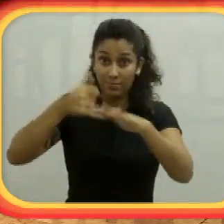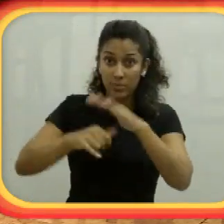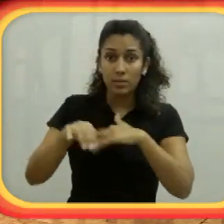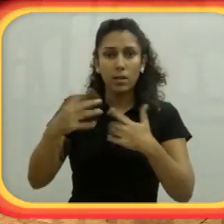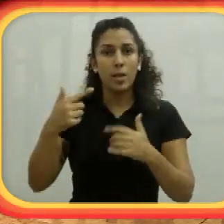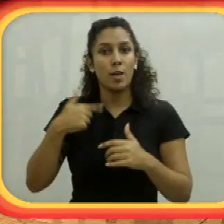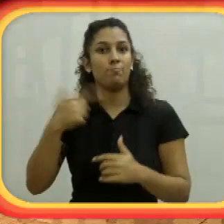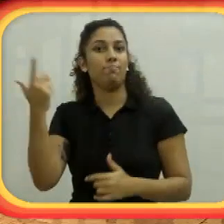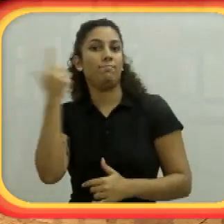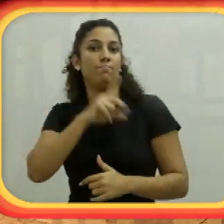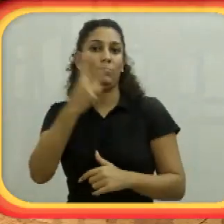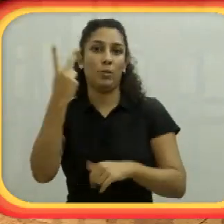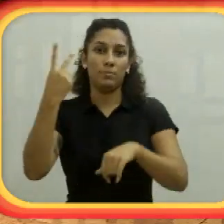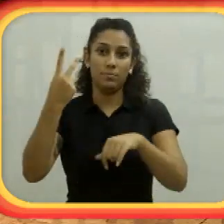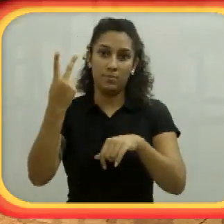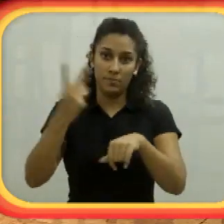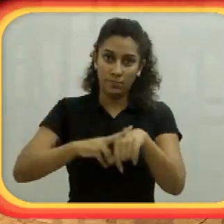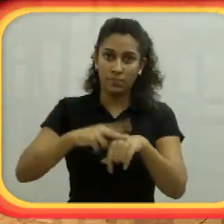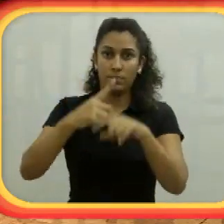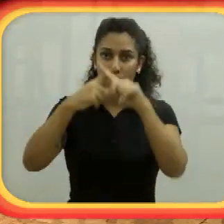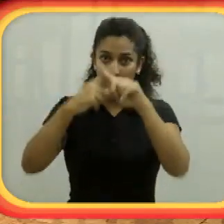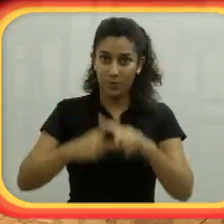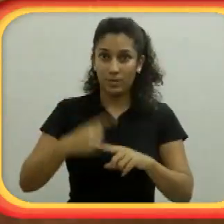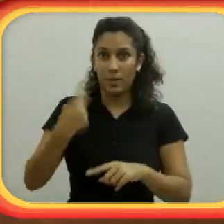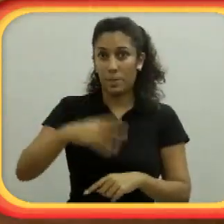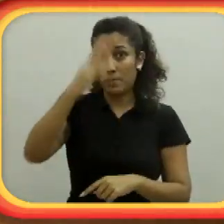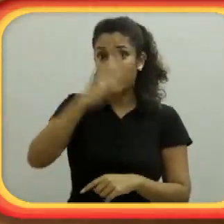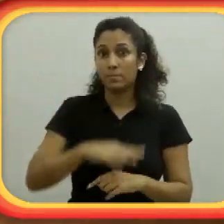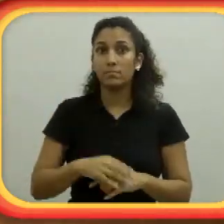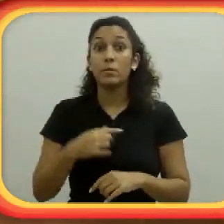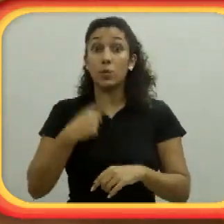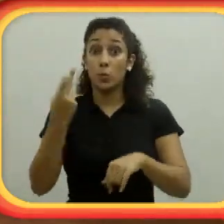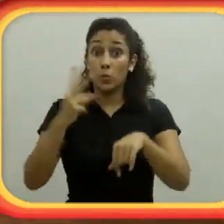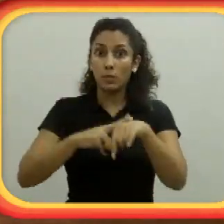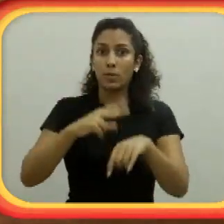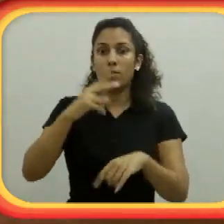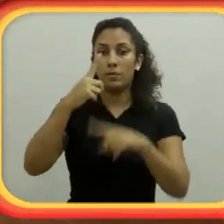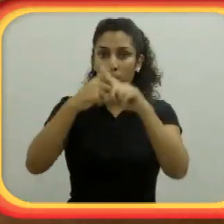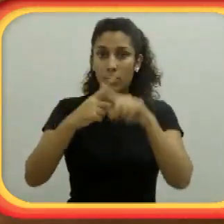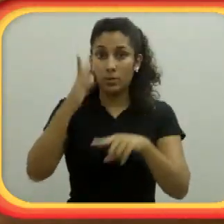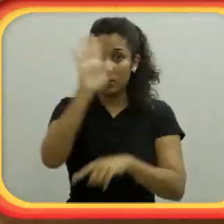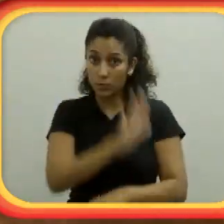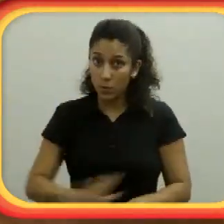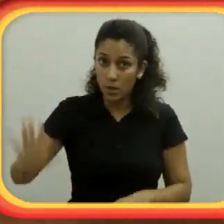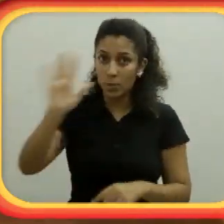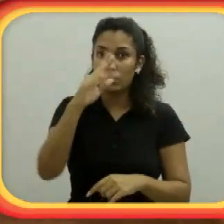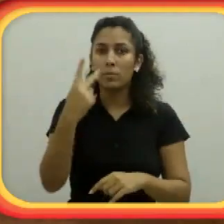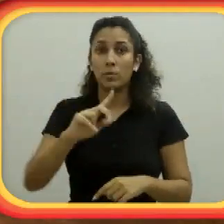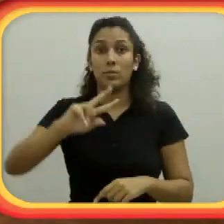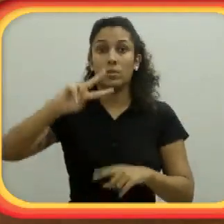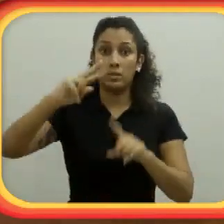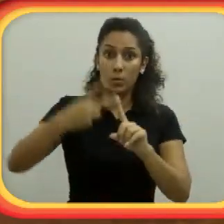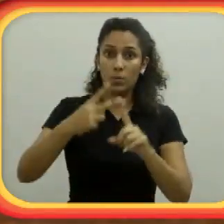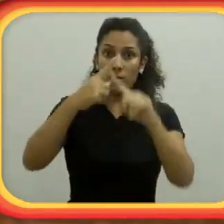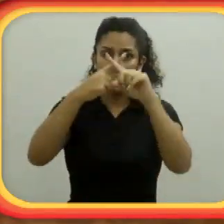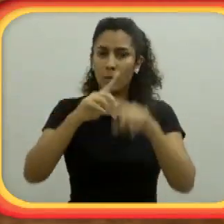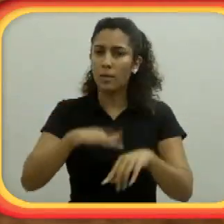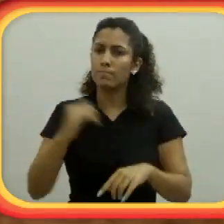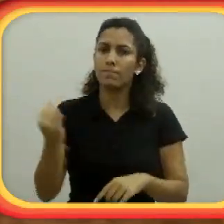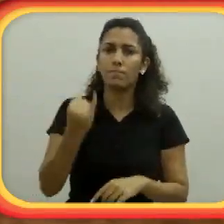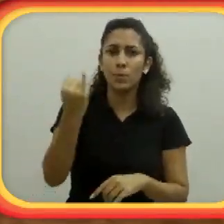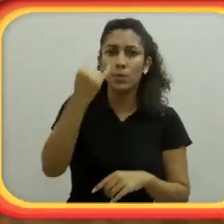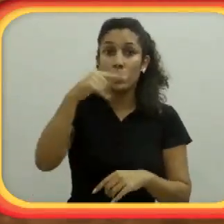de torneios de fotografia subaquática. Então, eu conquistei